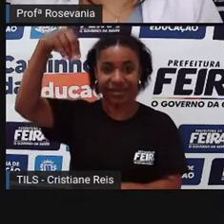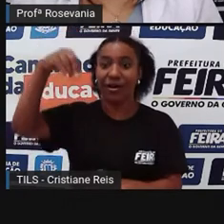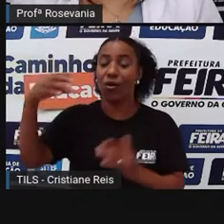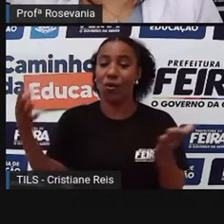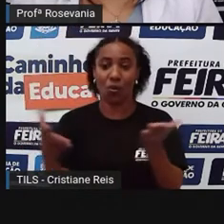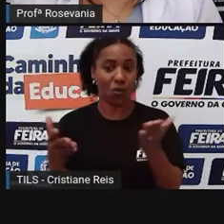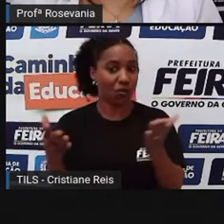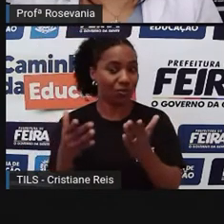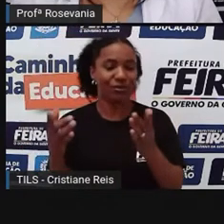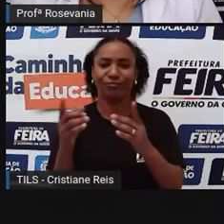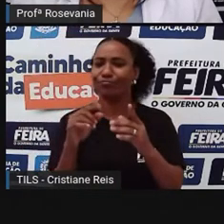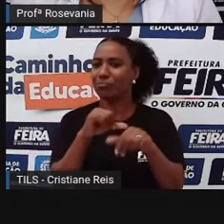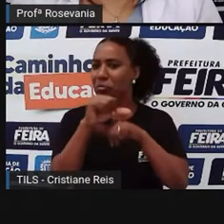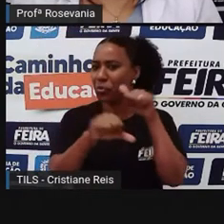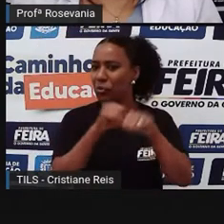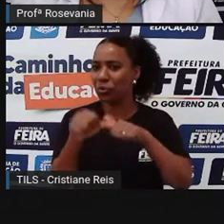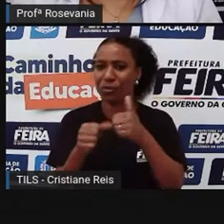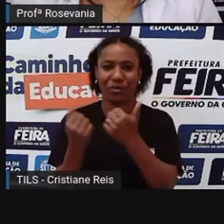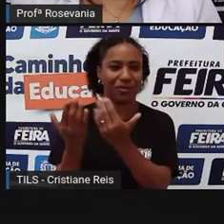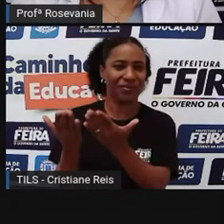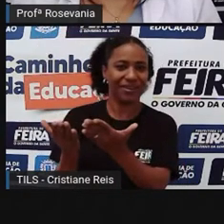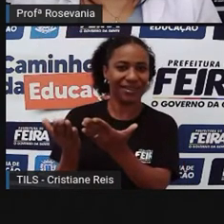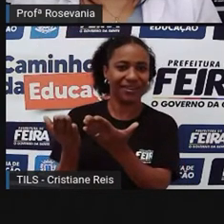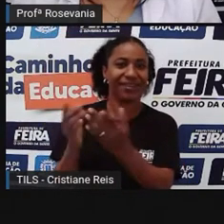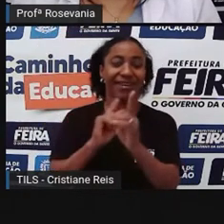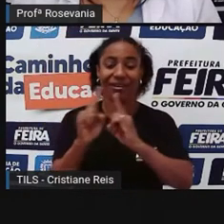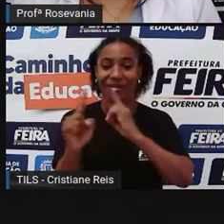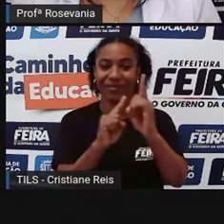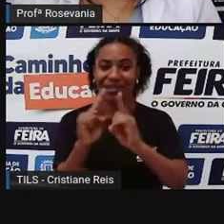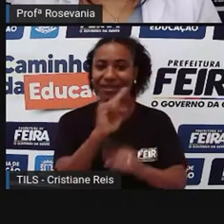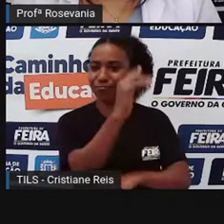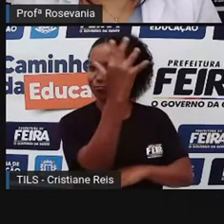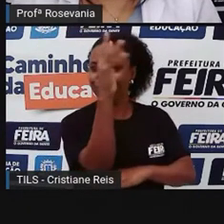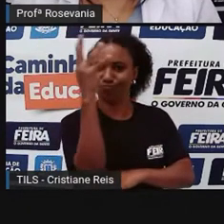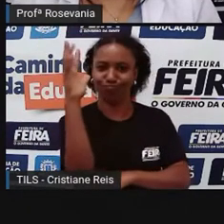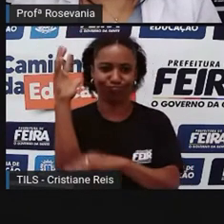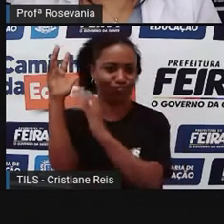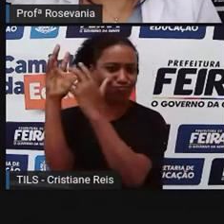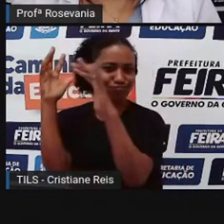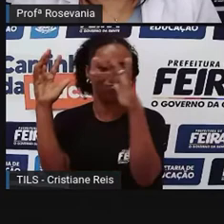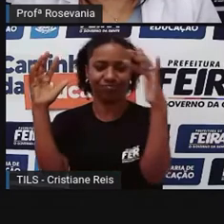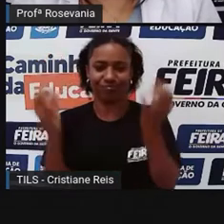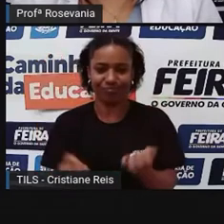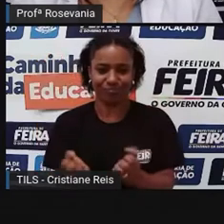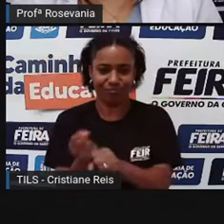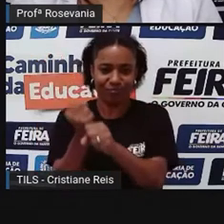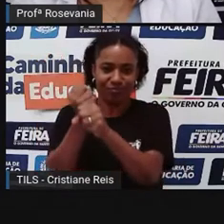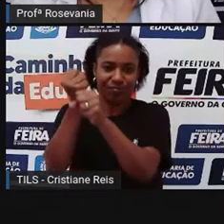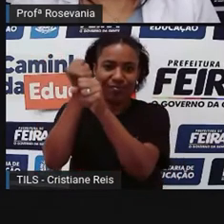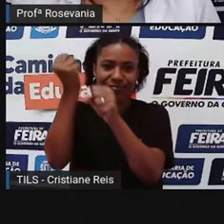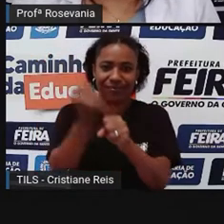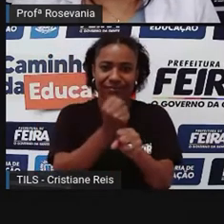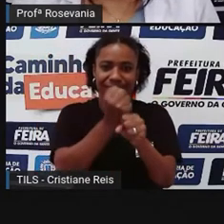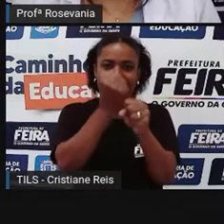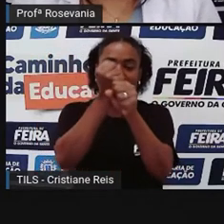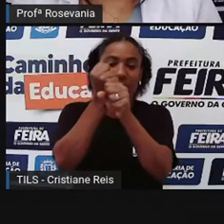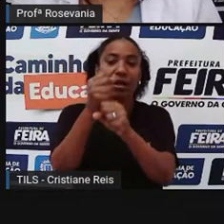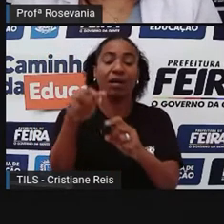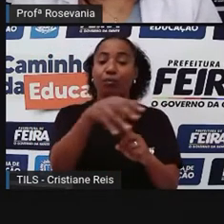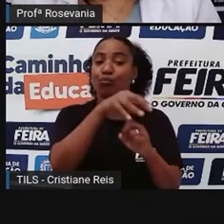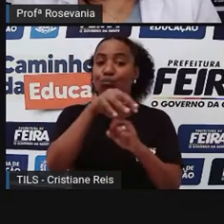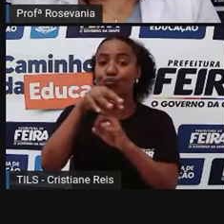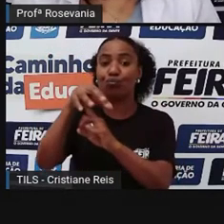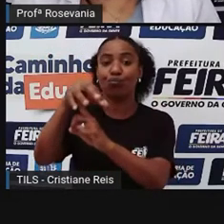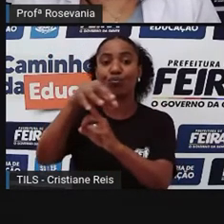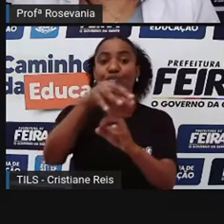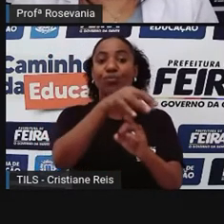que não tem essa feira aqui tomando esse espaço. Essa feira aqui, ela foi transferida para o centro de abastecimento, que